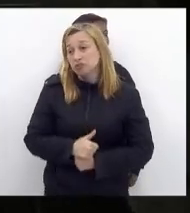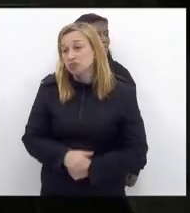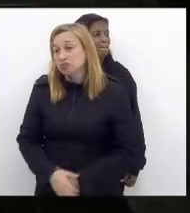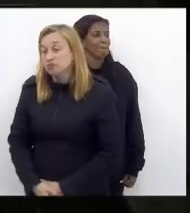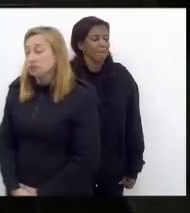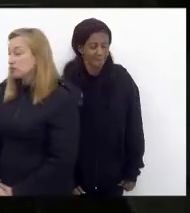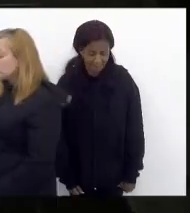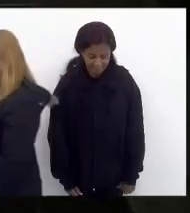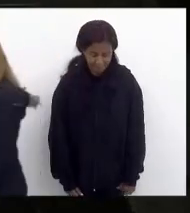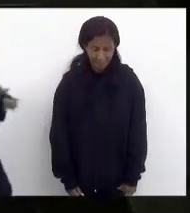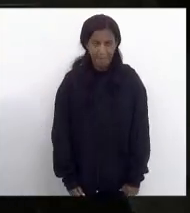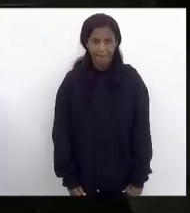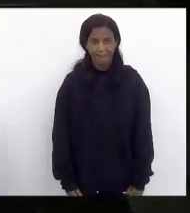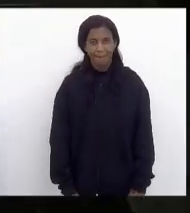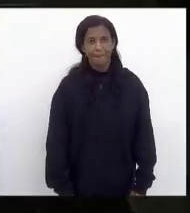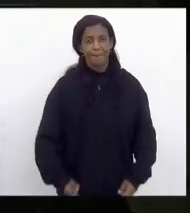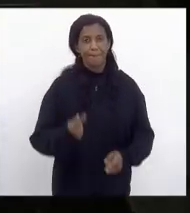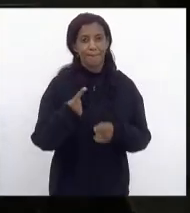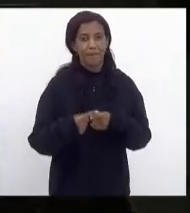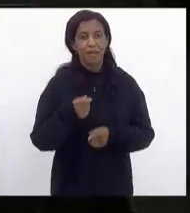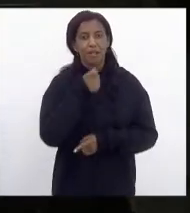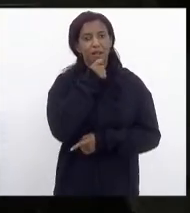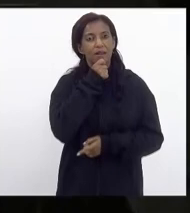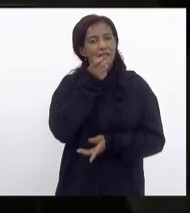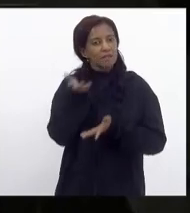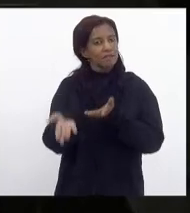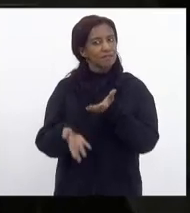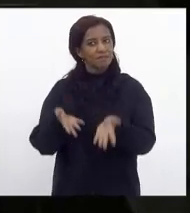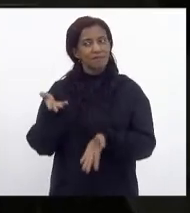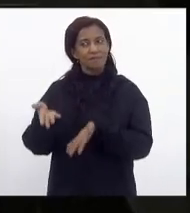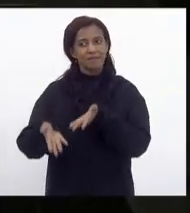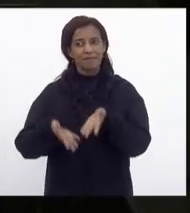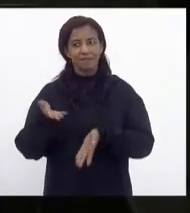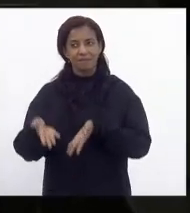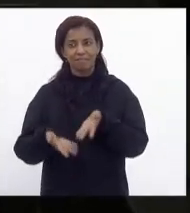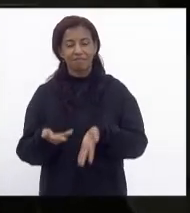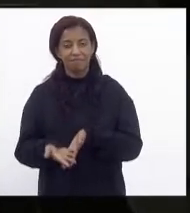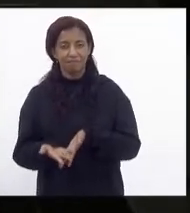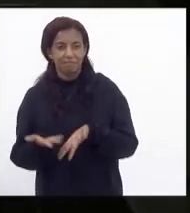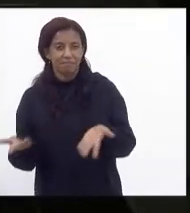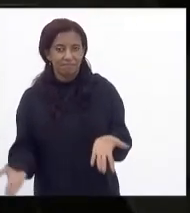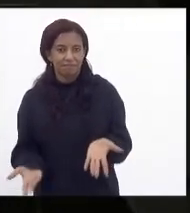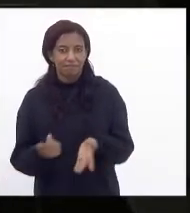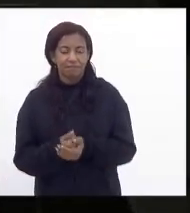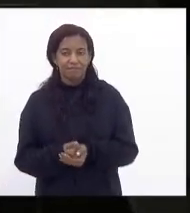porque não vão ser tratados não vão ser oxigenados vão tomar